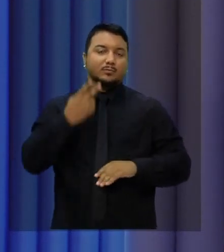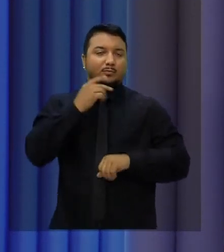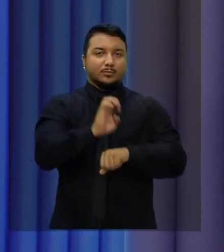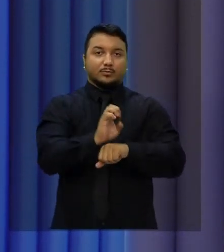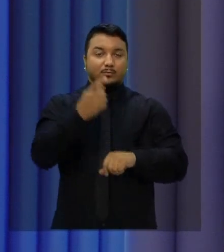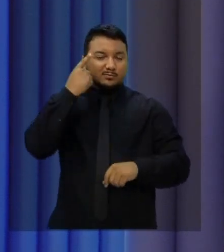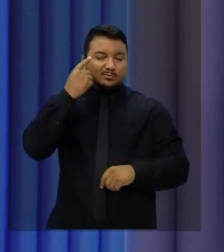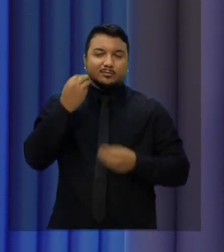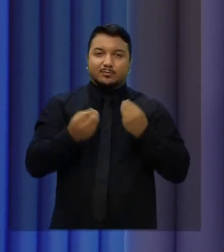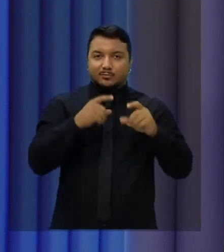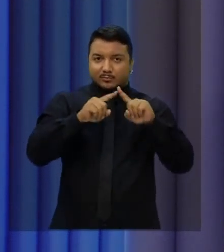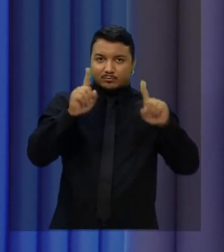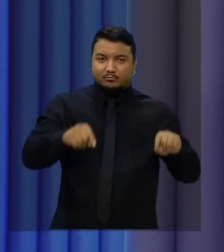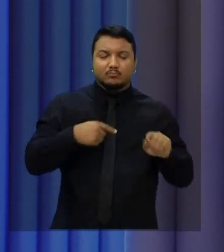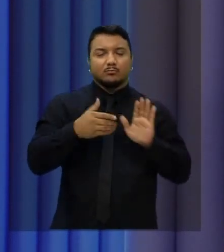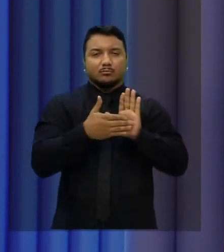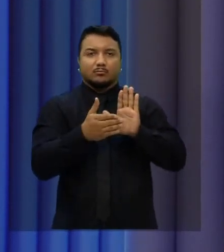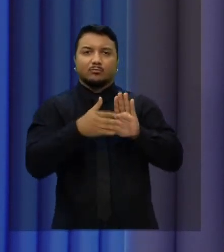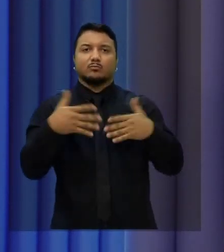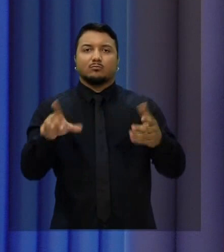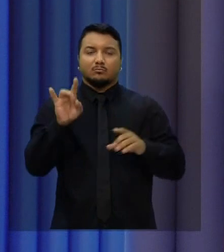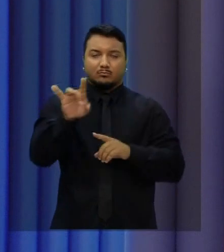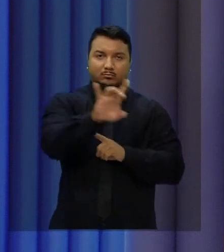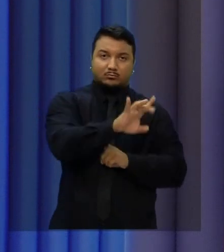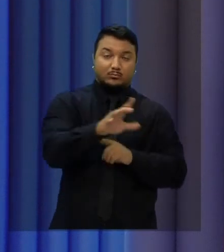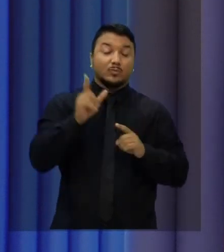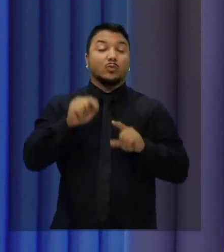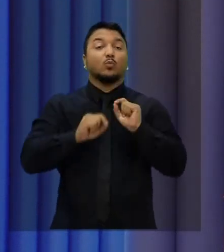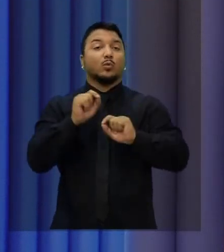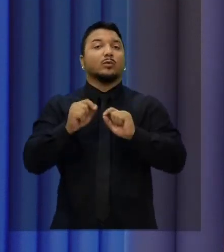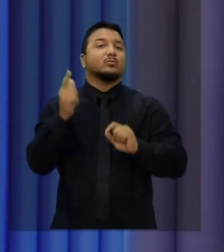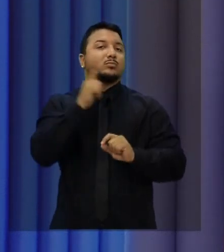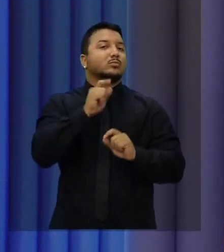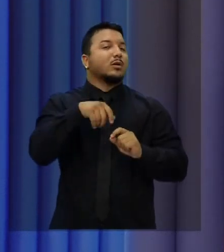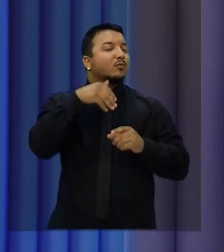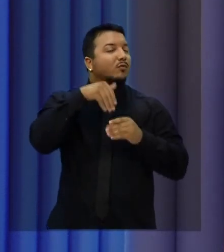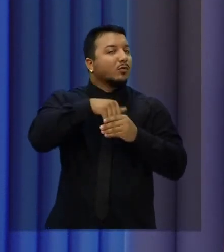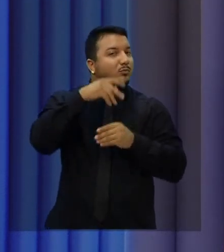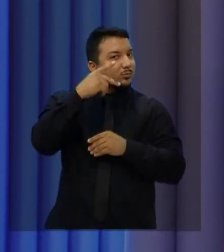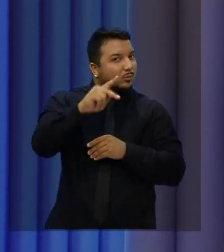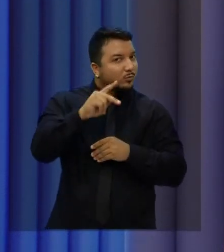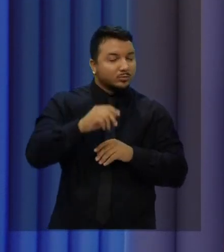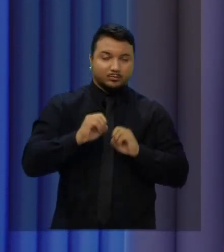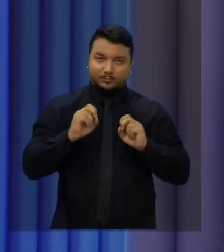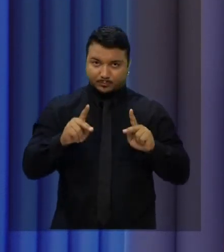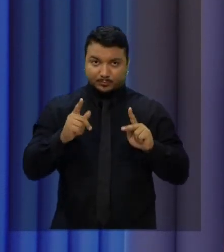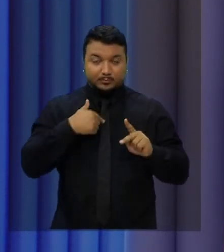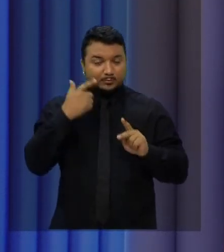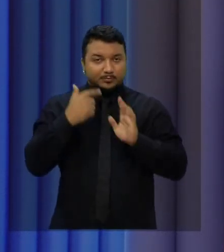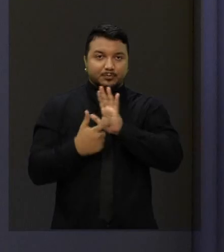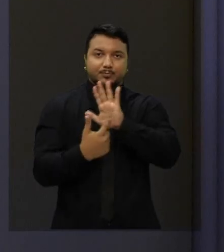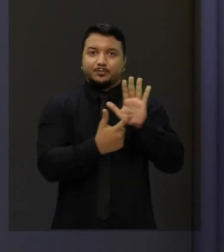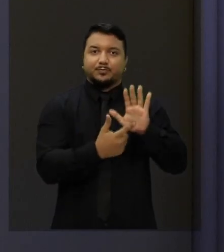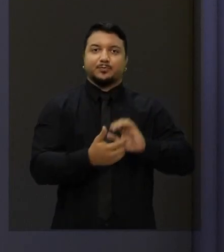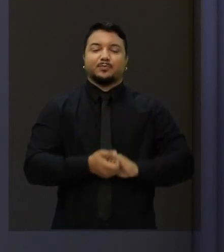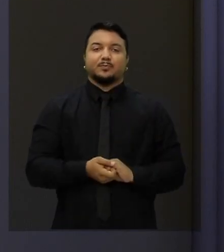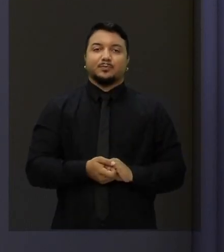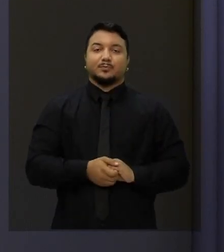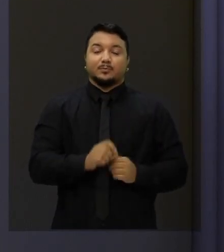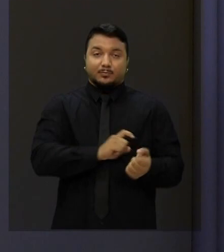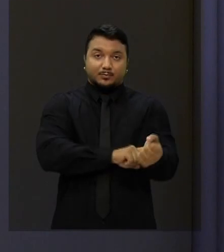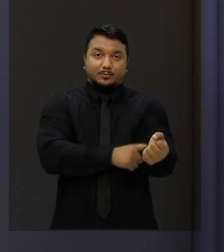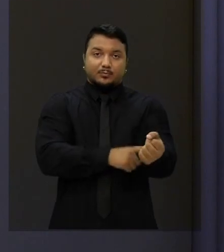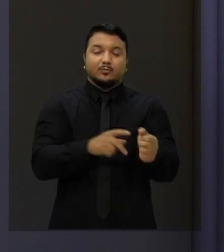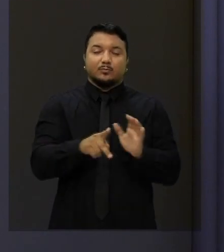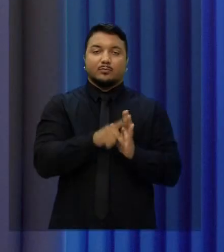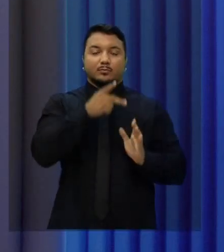planos de governo e as propostas de cada um. Tudo para ajudar na hora do seu voto. Vamos apresentar os candidatos. É o Mano de Freitas,